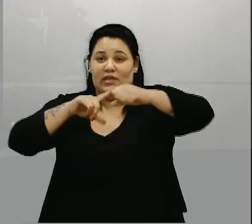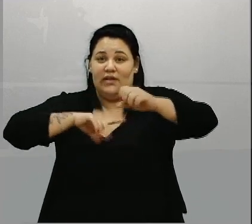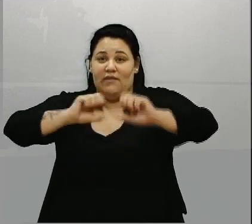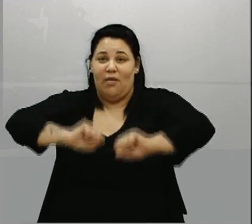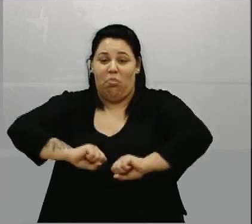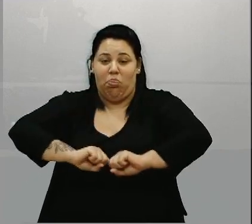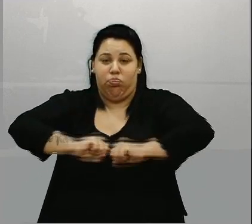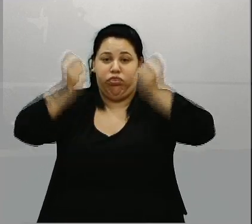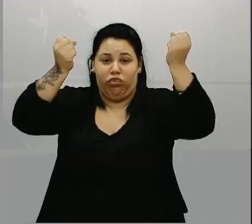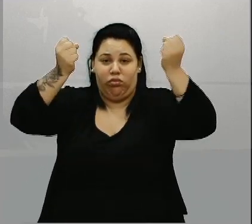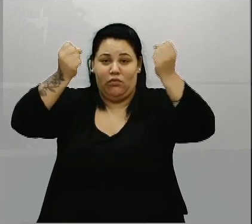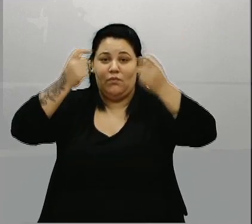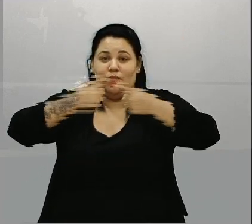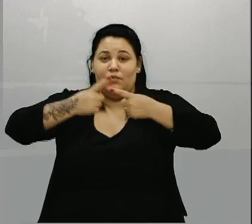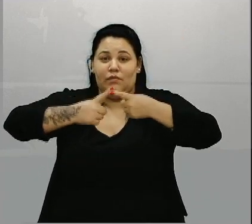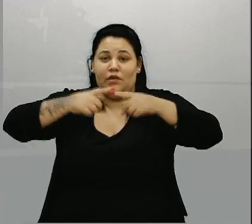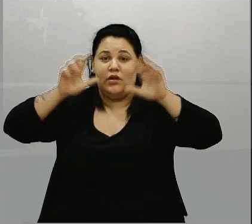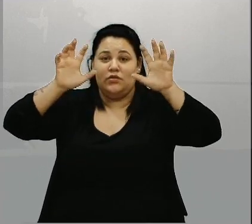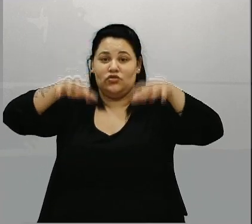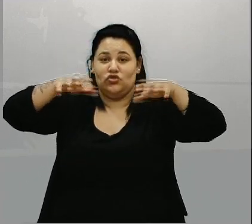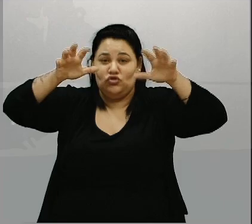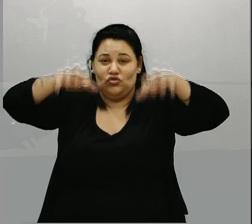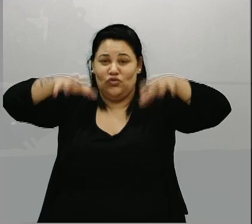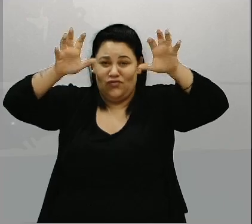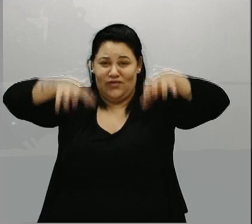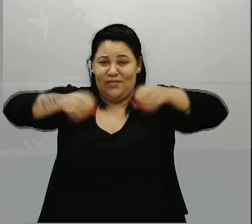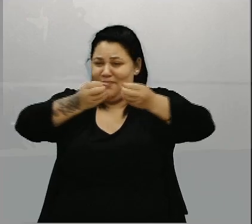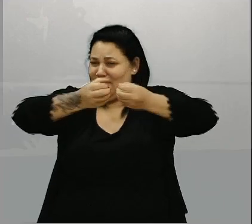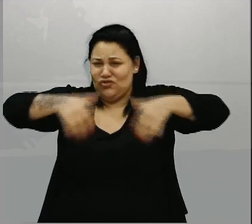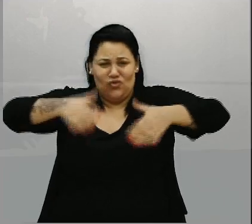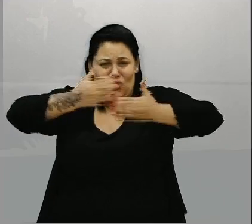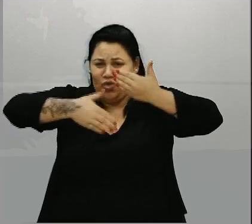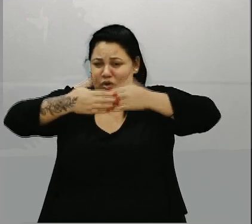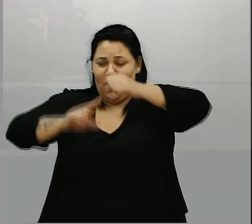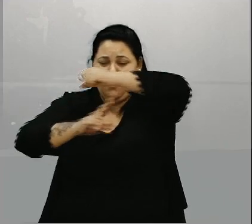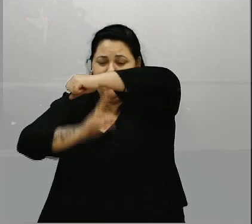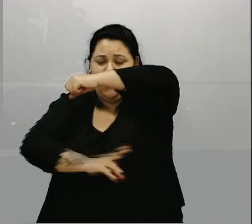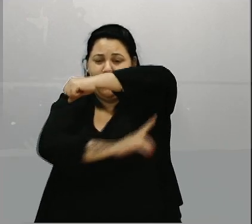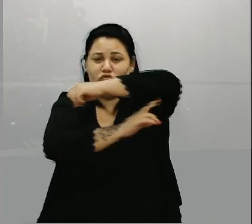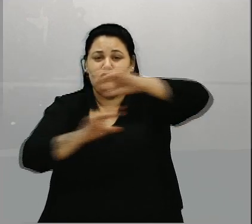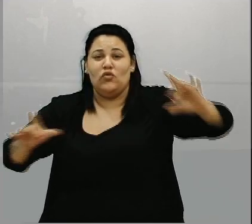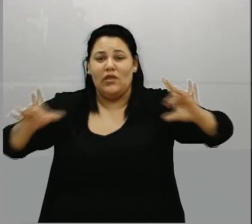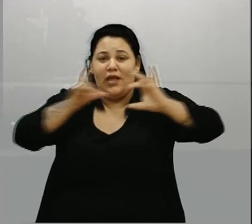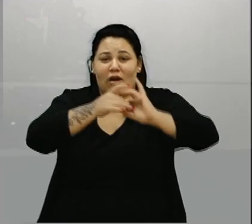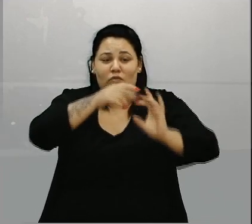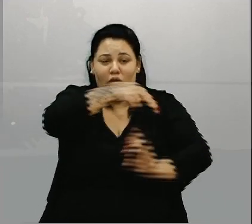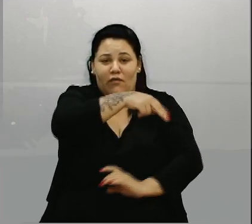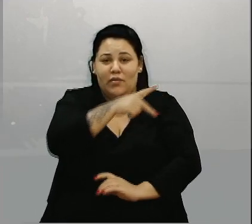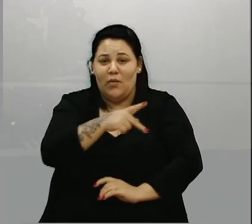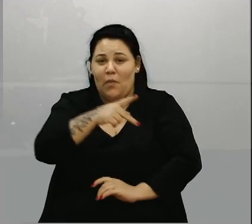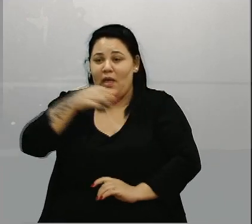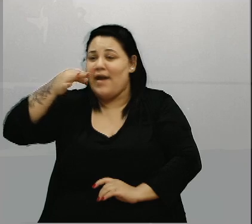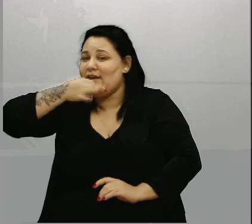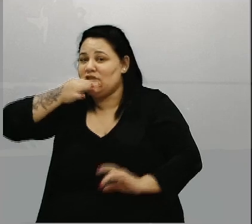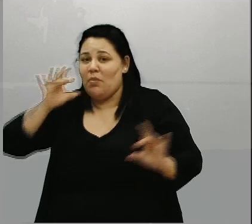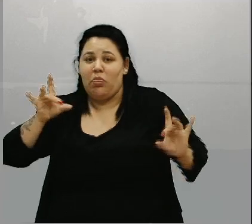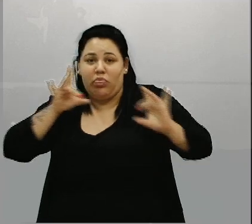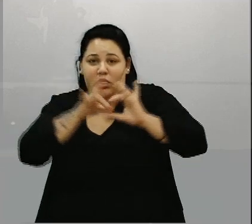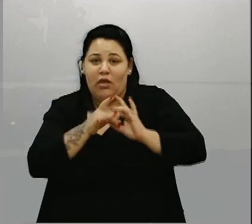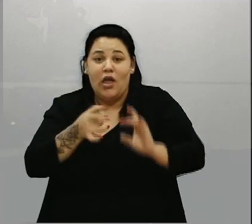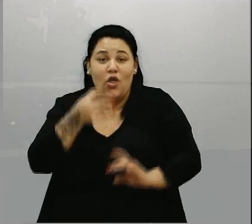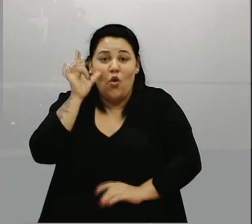causa que a chuva denificou aquela ponte ali que liga Nova Petrópolis em Caxias do Sul. E ontem nós tivemos